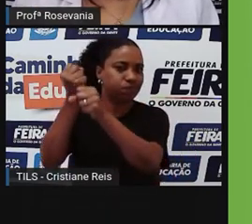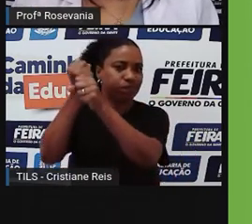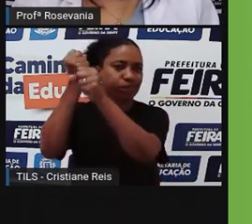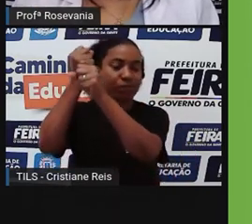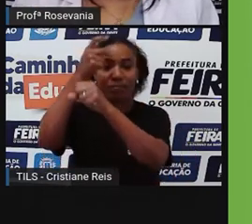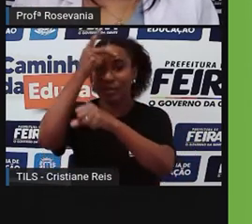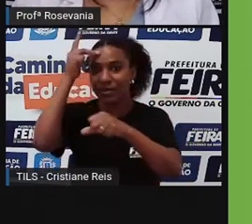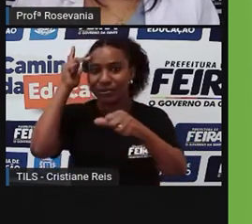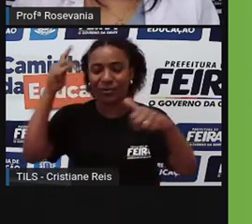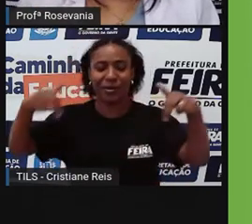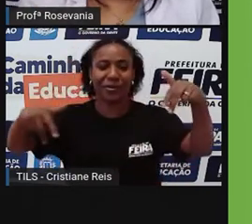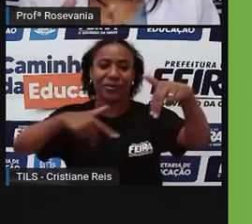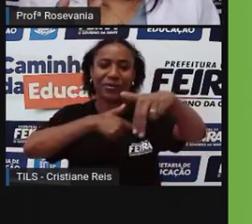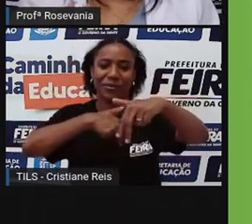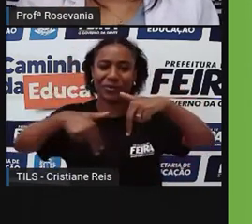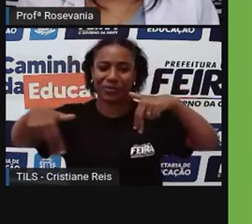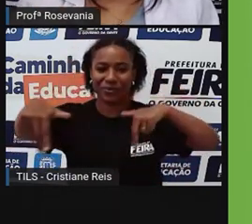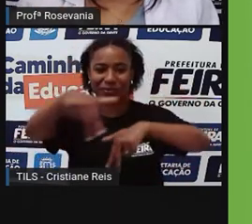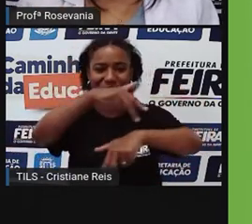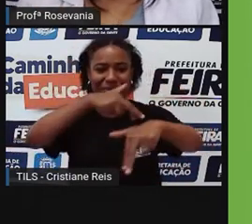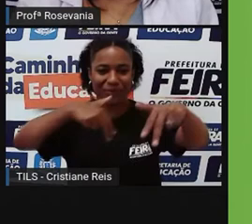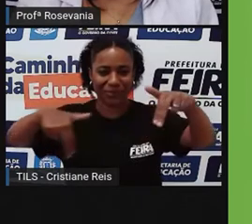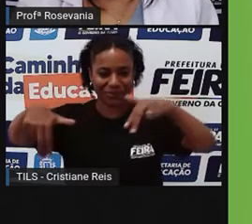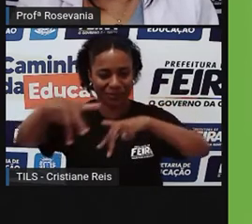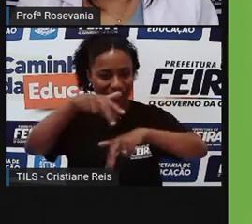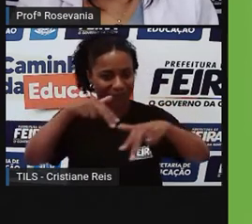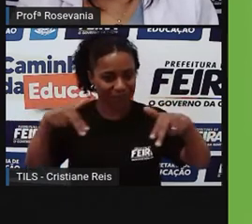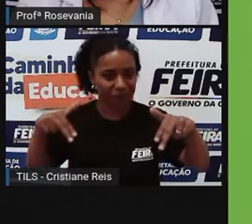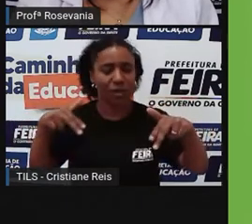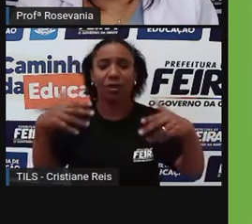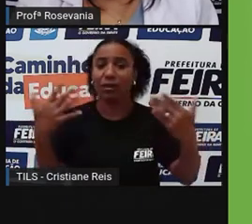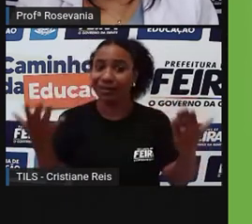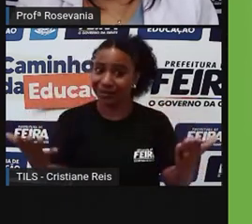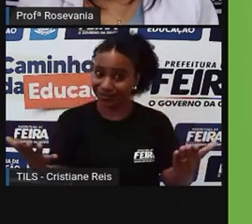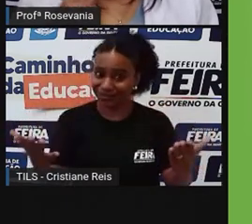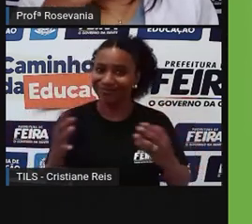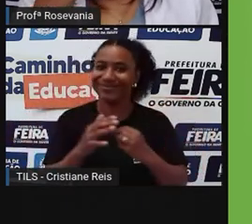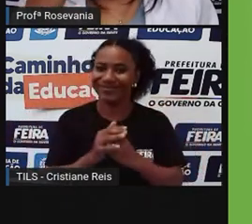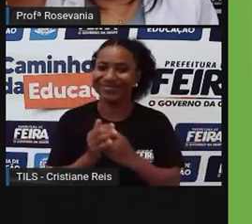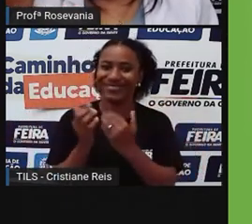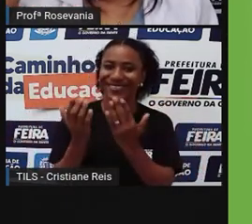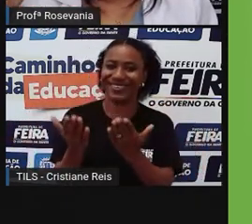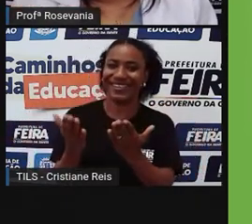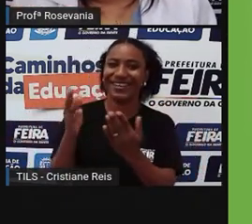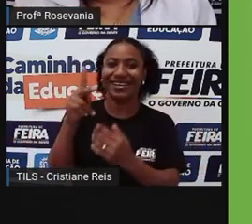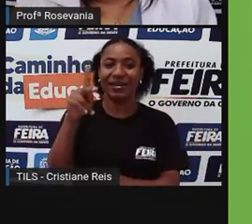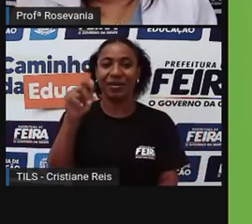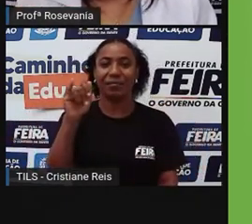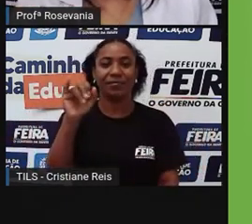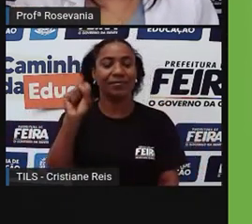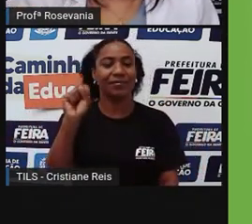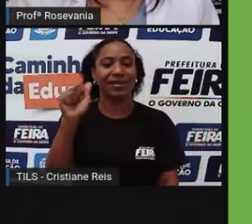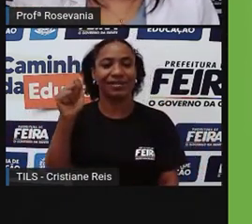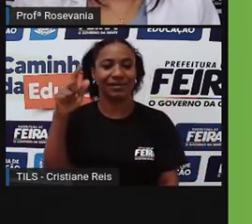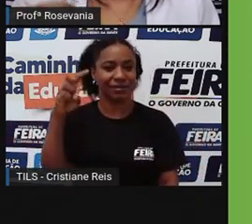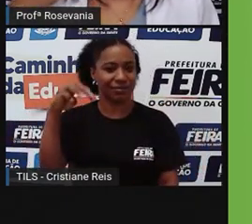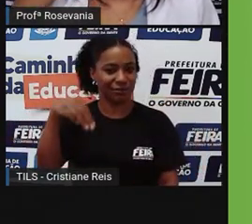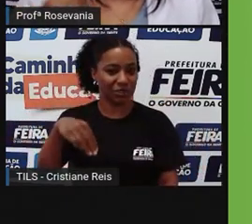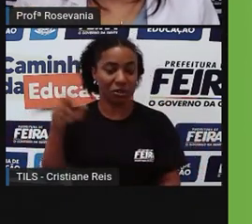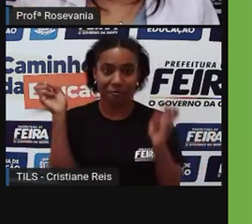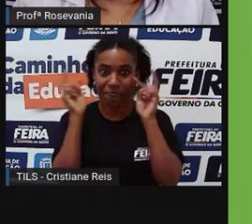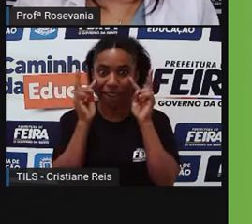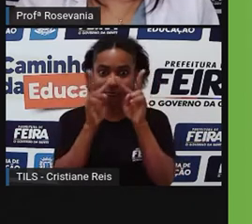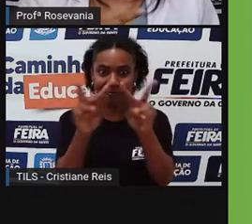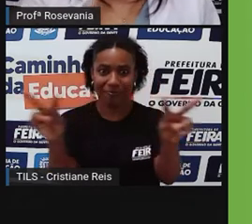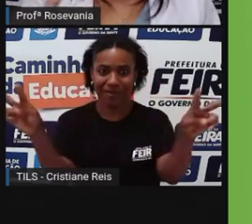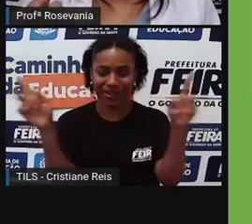conceito de paisagem vai muito além daquilo só que a gente está vendo. A gente usa todos os sentidos humanos para